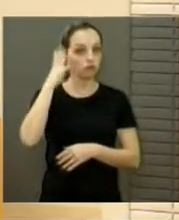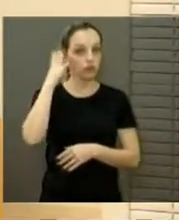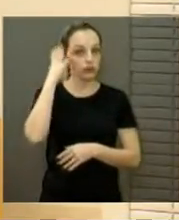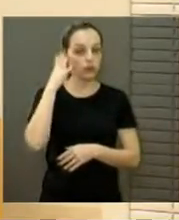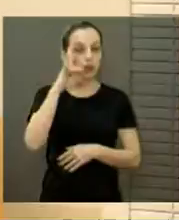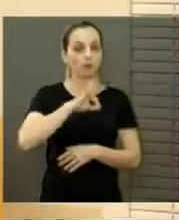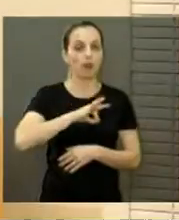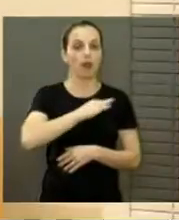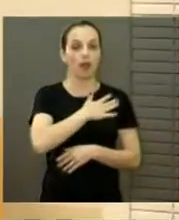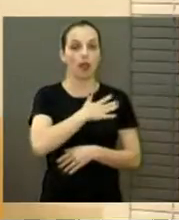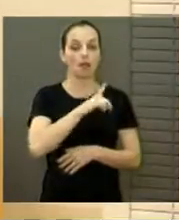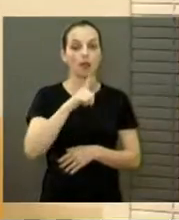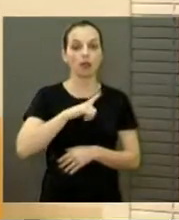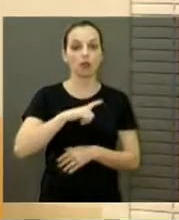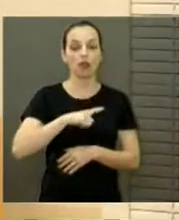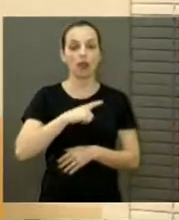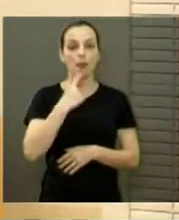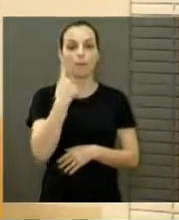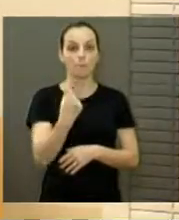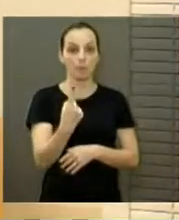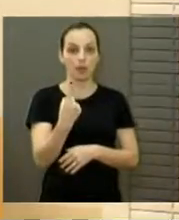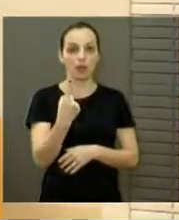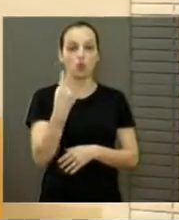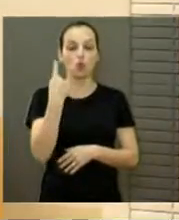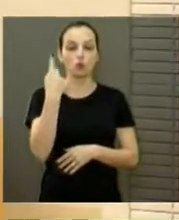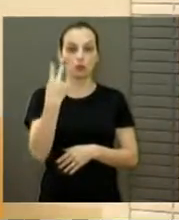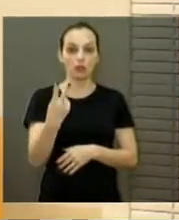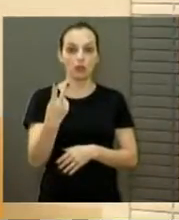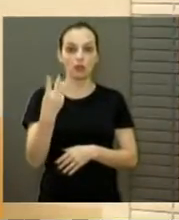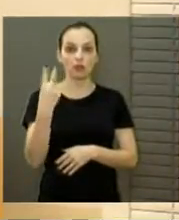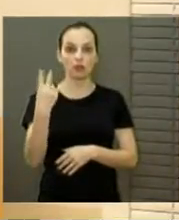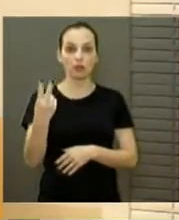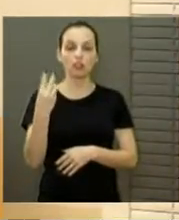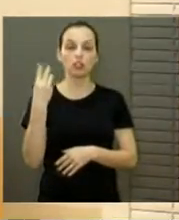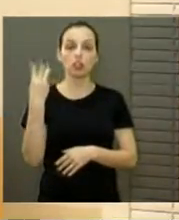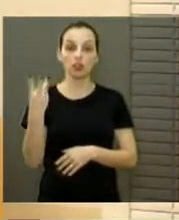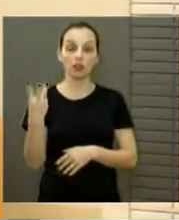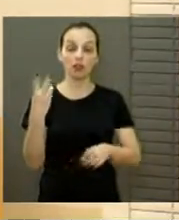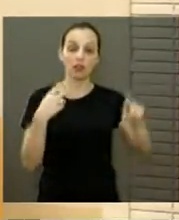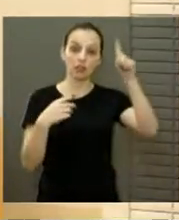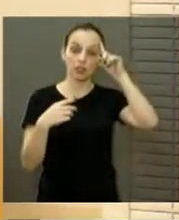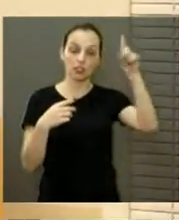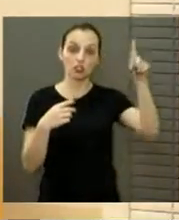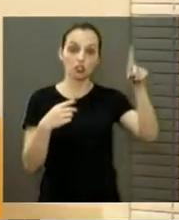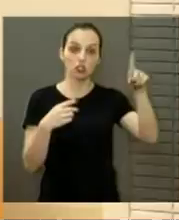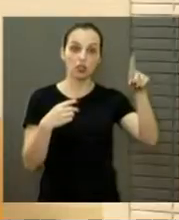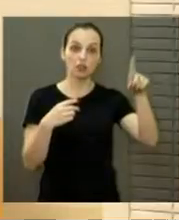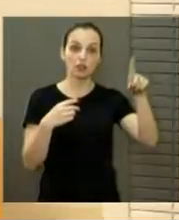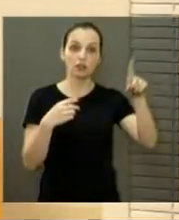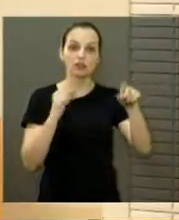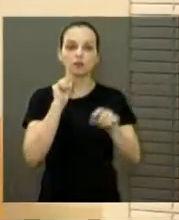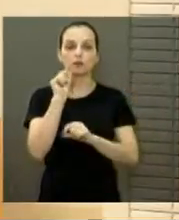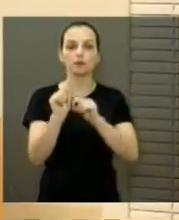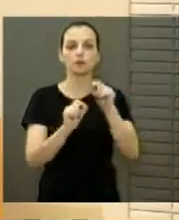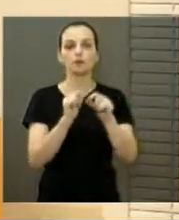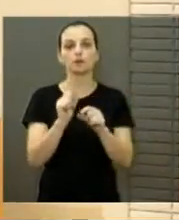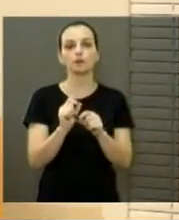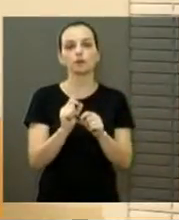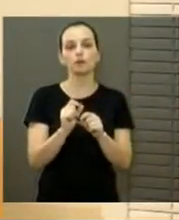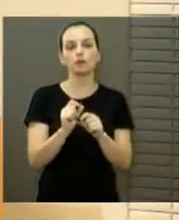Polícia Militar está a 1.223 dias, mais um minuto, seu presidente,